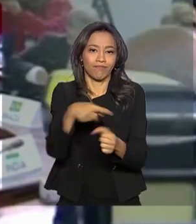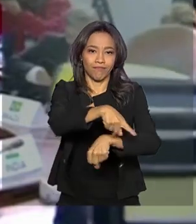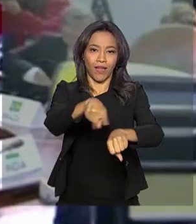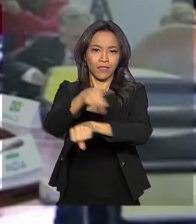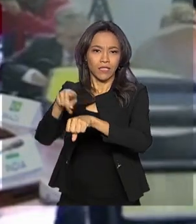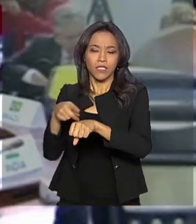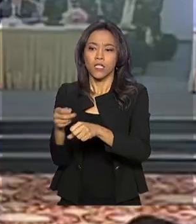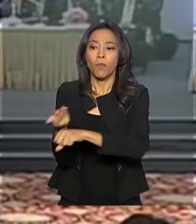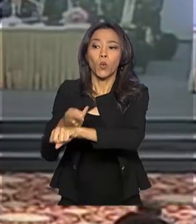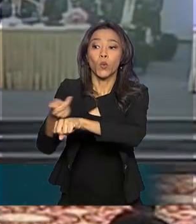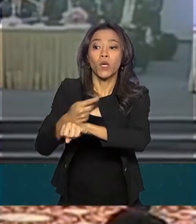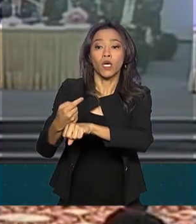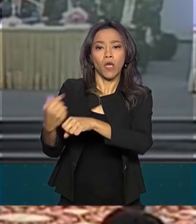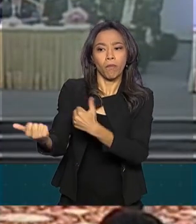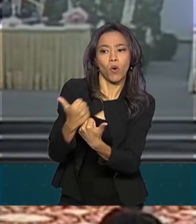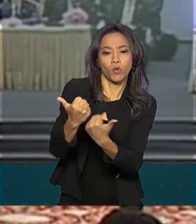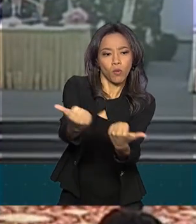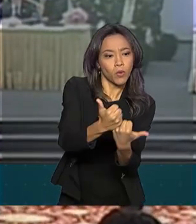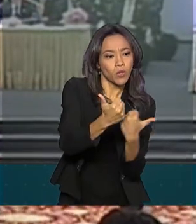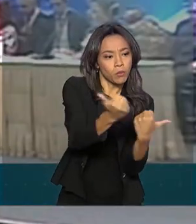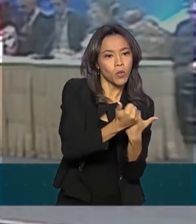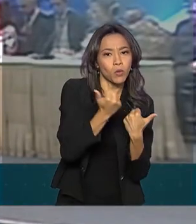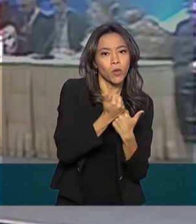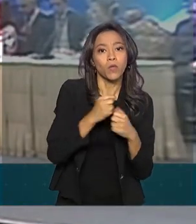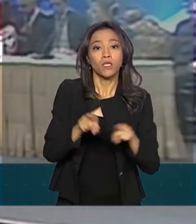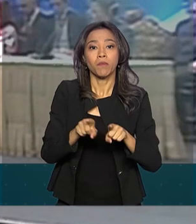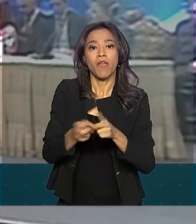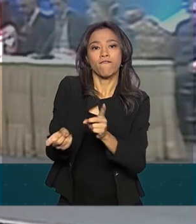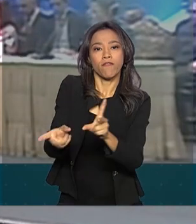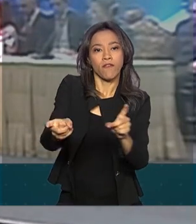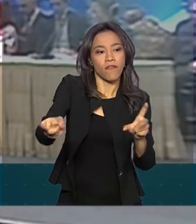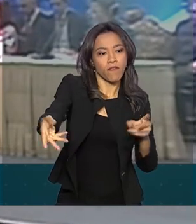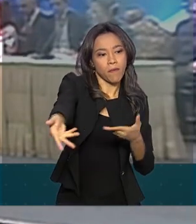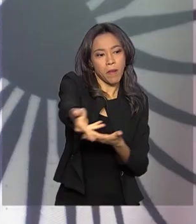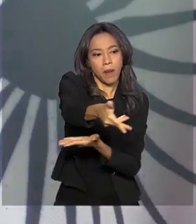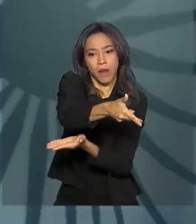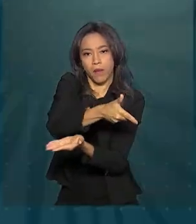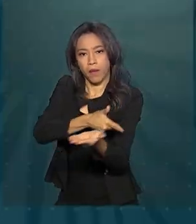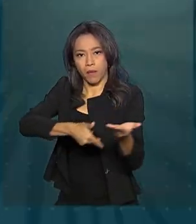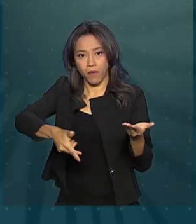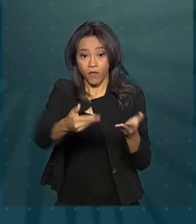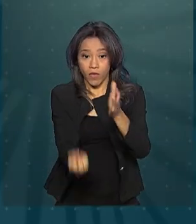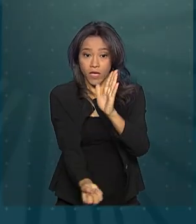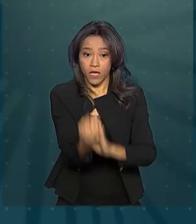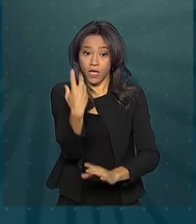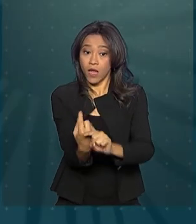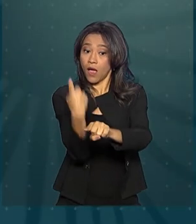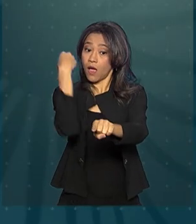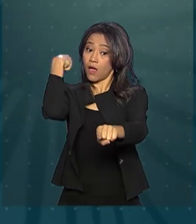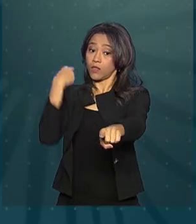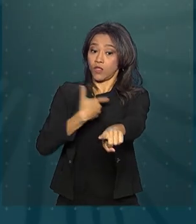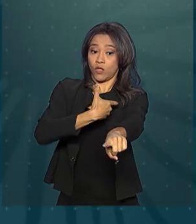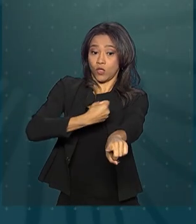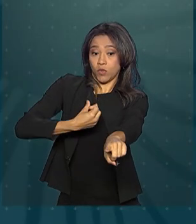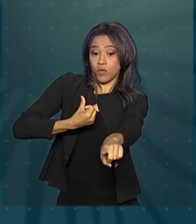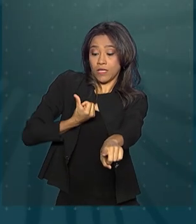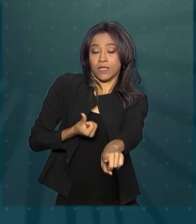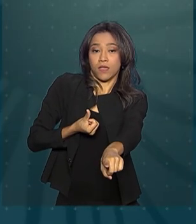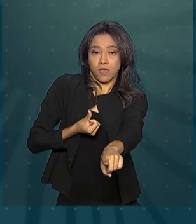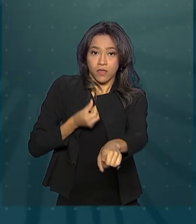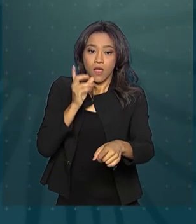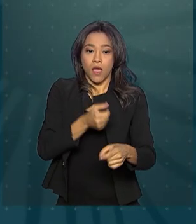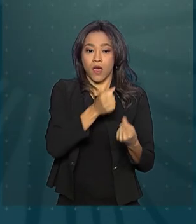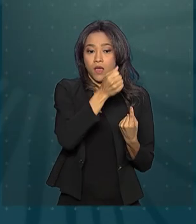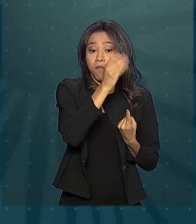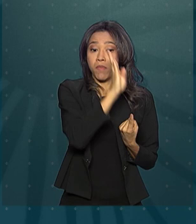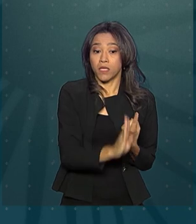política e expansão das fronteiras com parcerias comerciais e científicas. Criado em 2006, o bloco era formado por